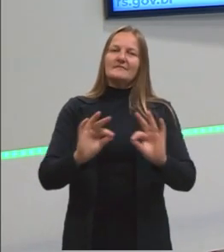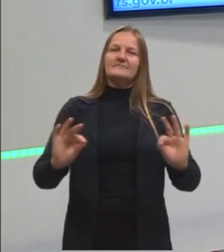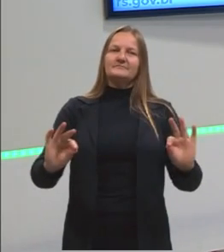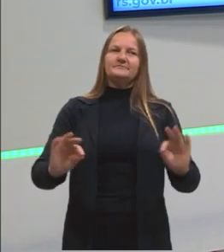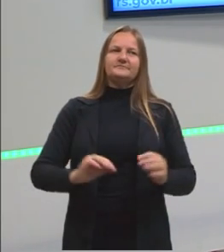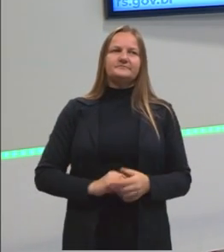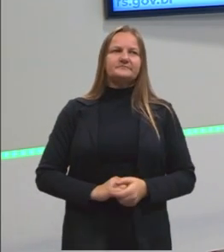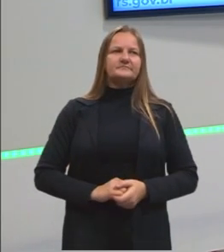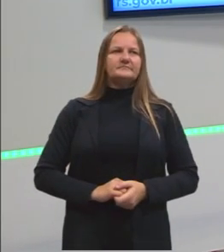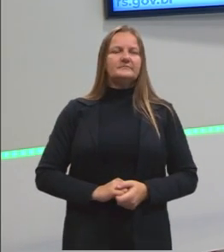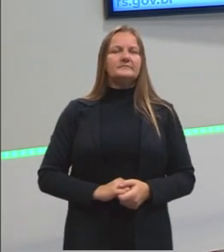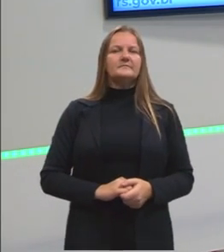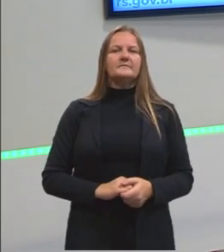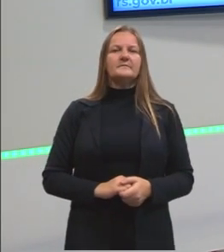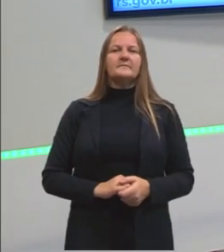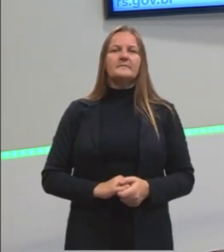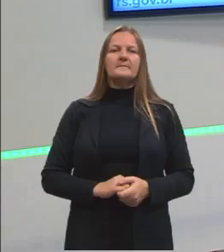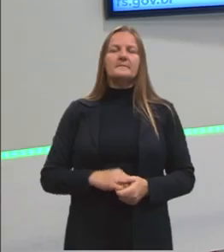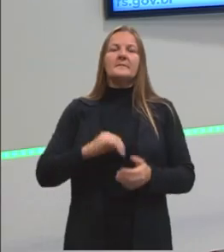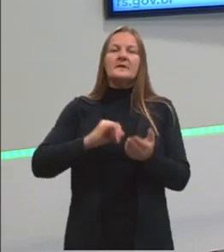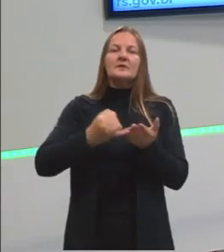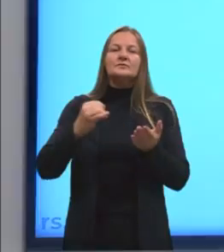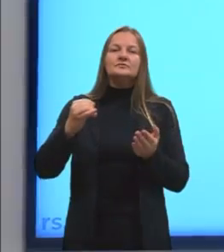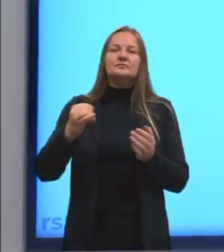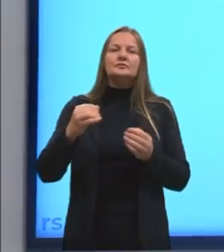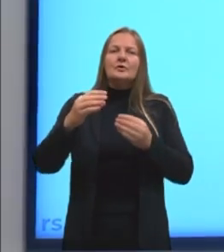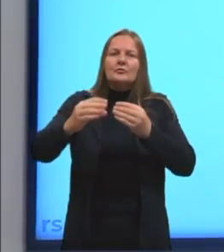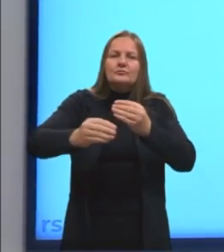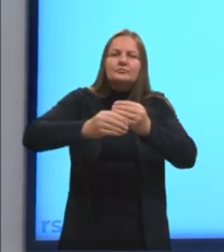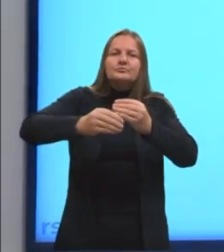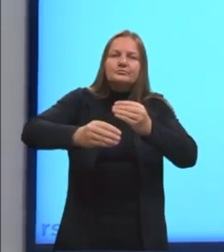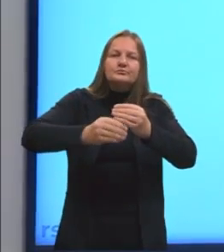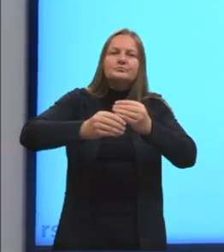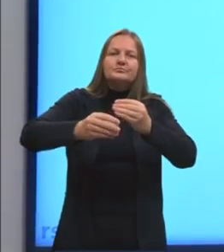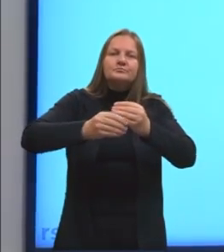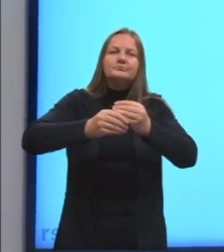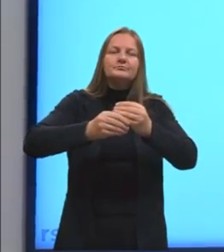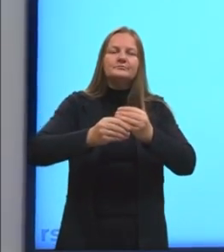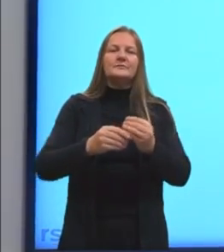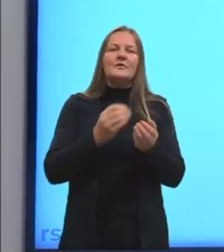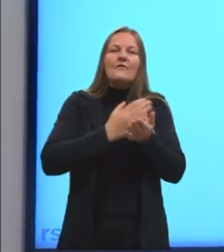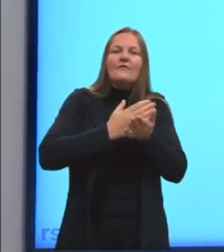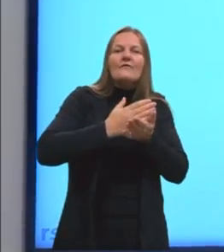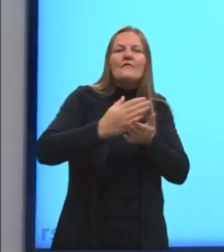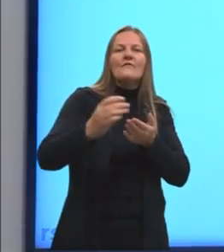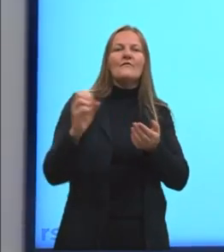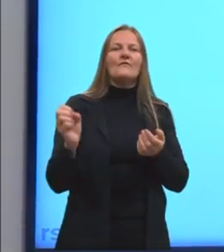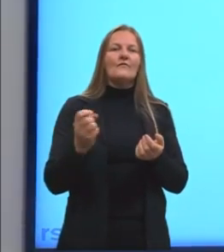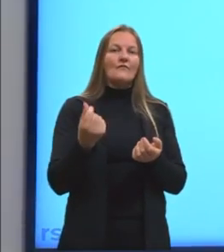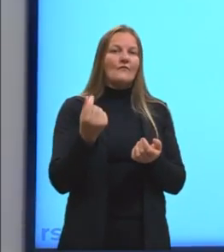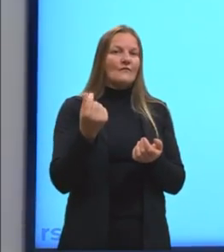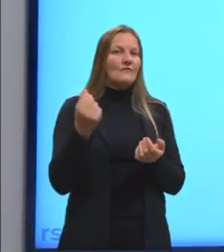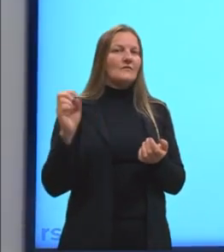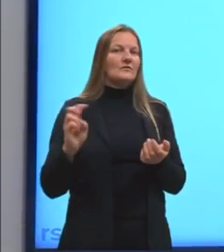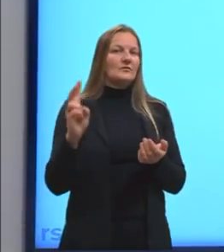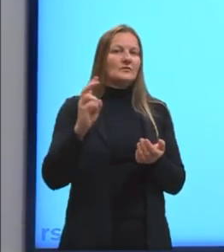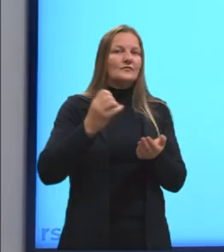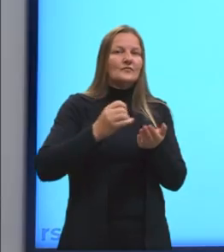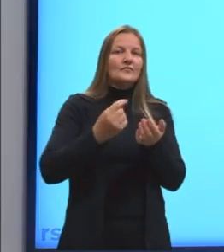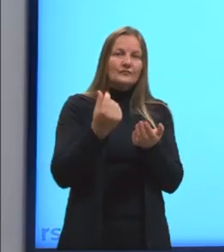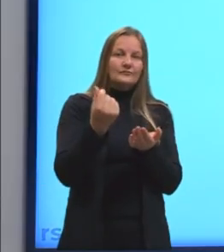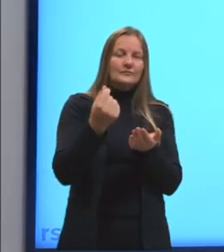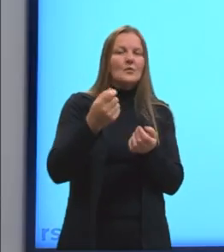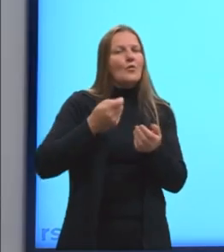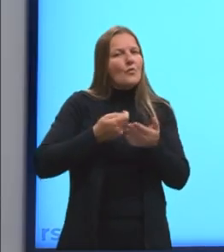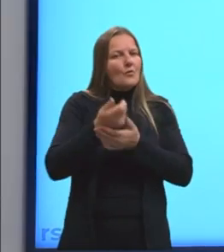Juros simples, ele é um acréscimo calculado sobre o valor inicial de uma aplicação financeira ou